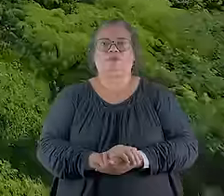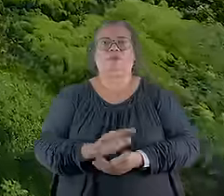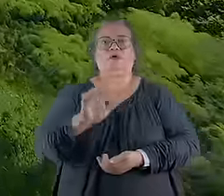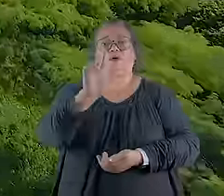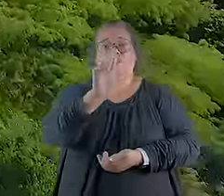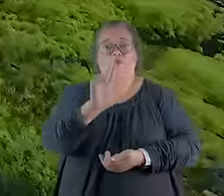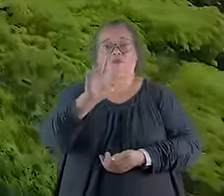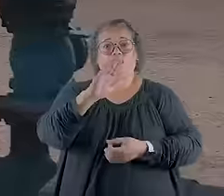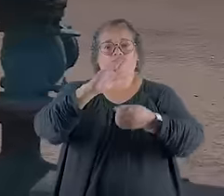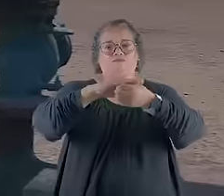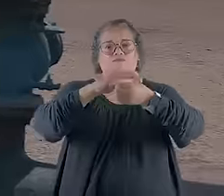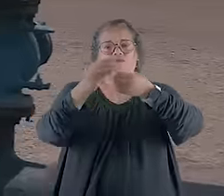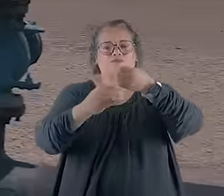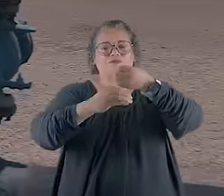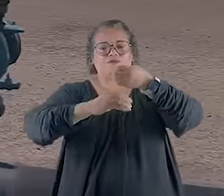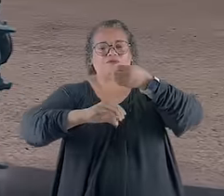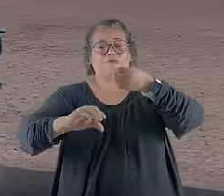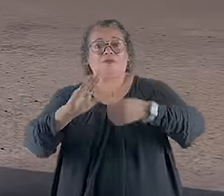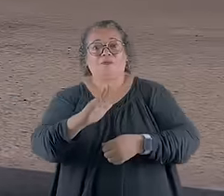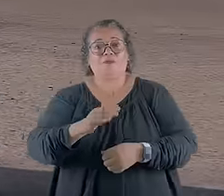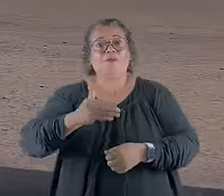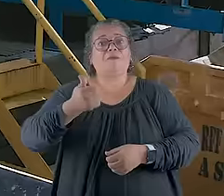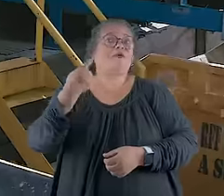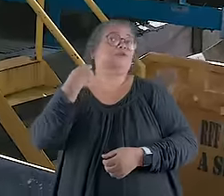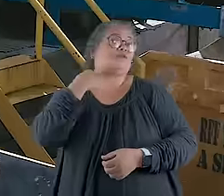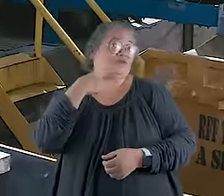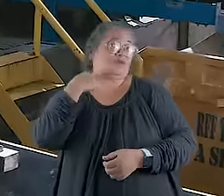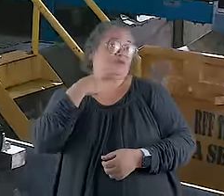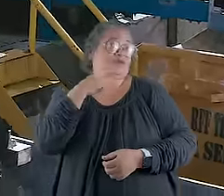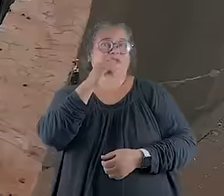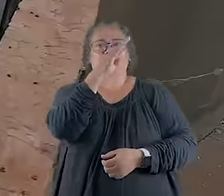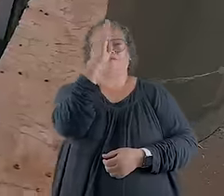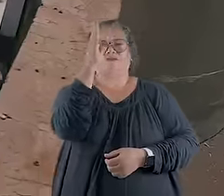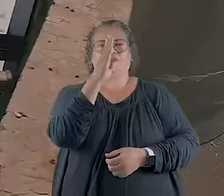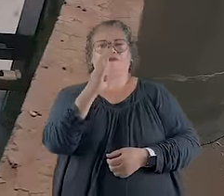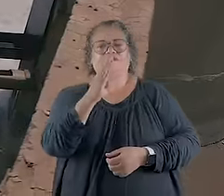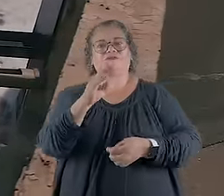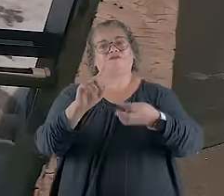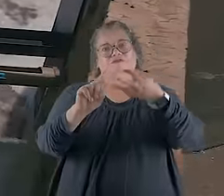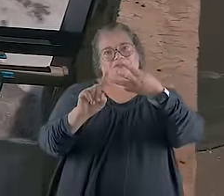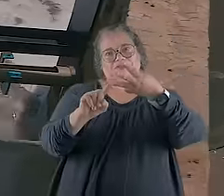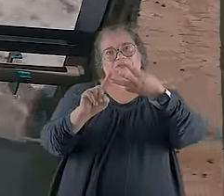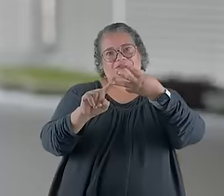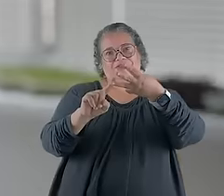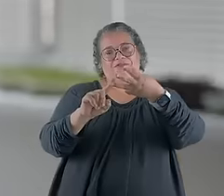O Berlândia já tem o melhor saneamento de Minas e o terceiro melhor do Brasil.